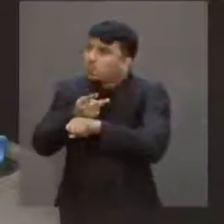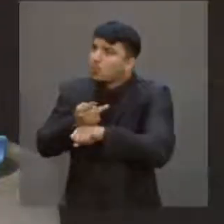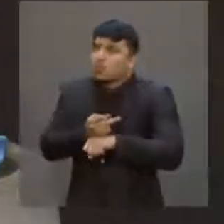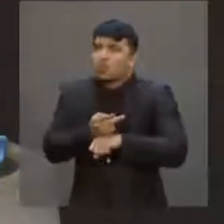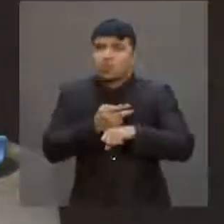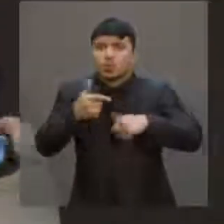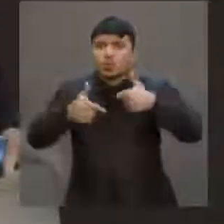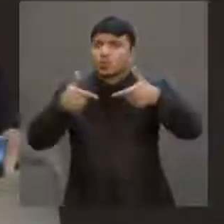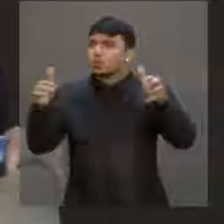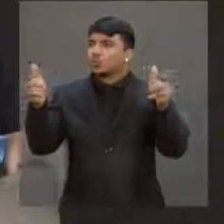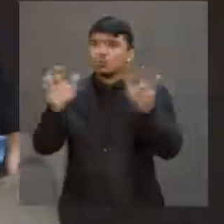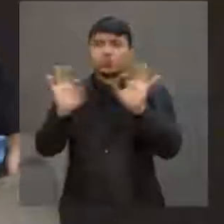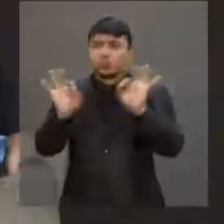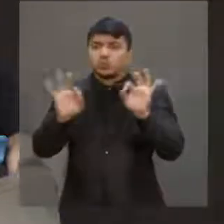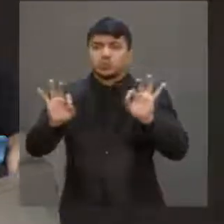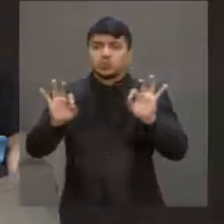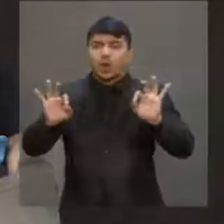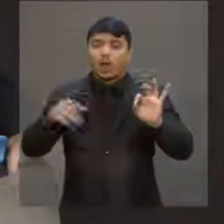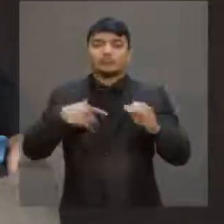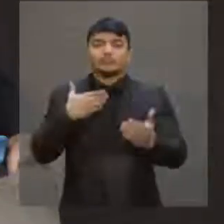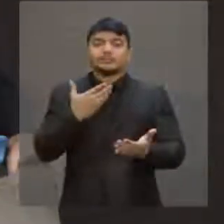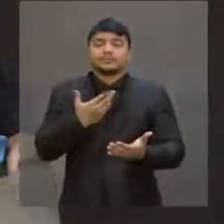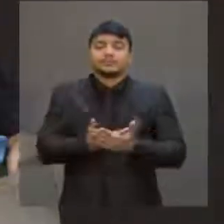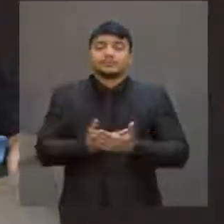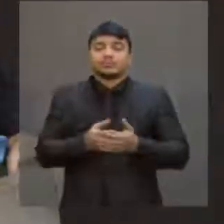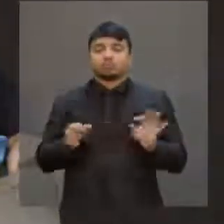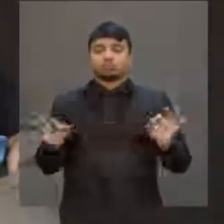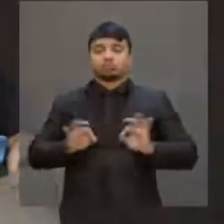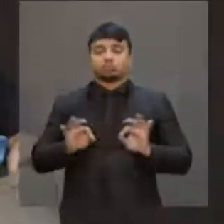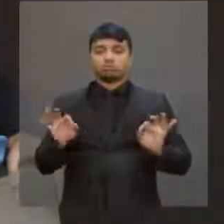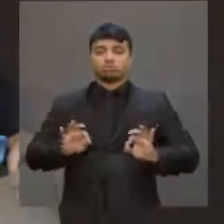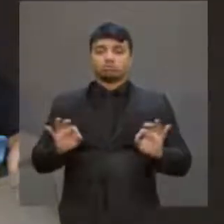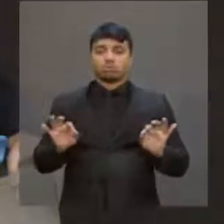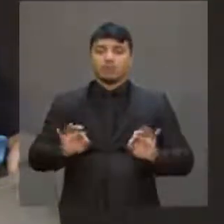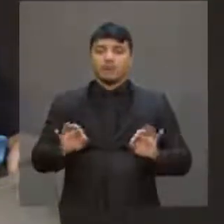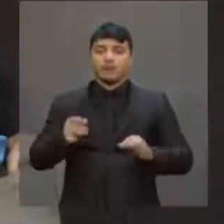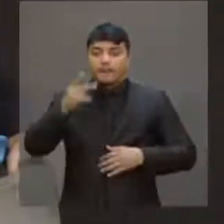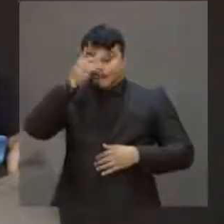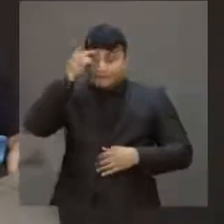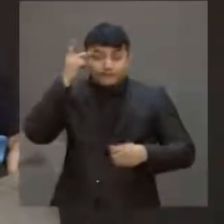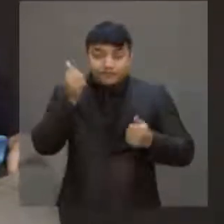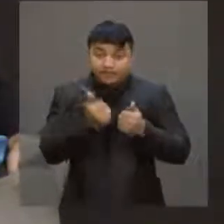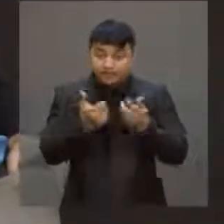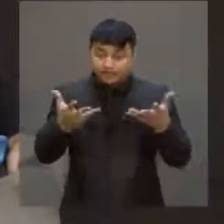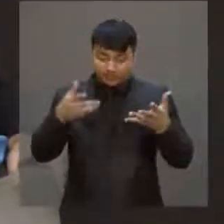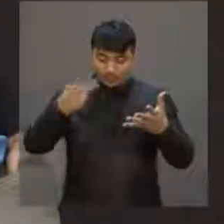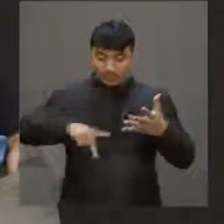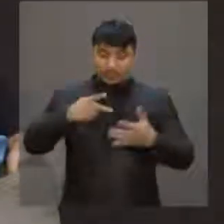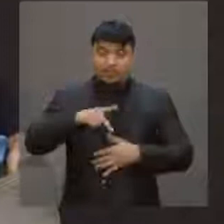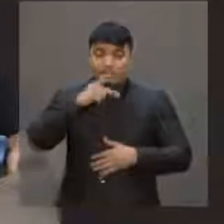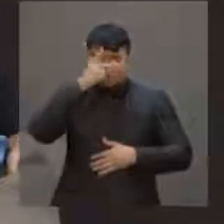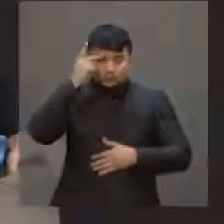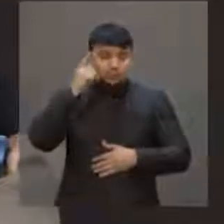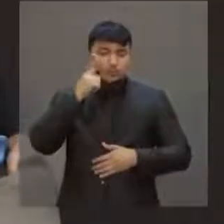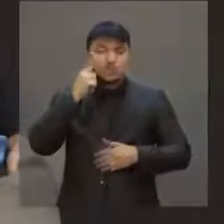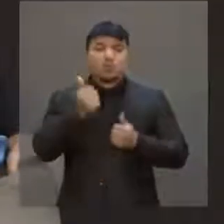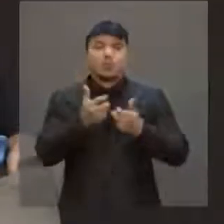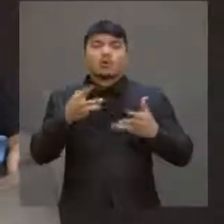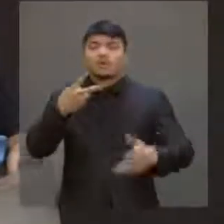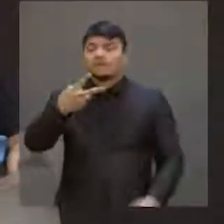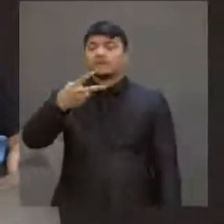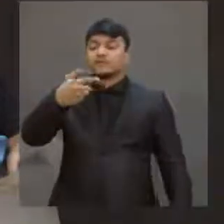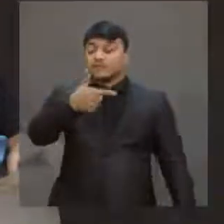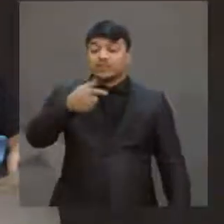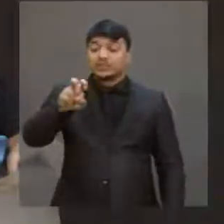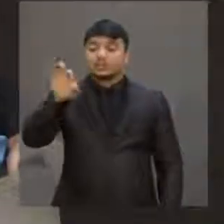desalento. O total de desalentados, subocupados e desempregados supera 25